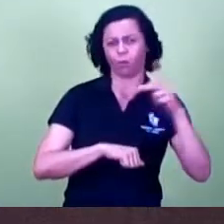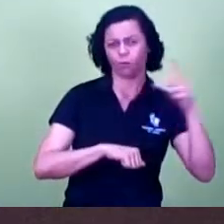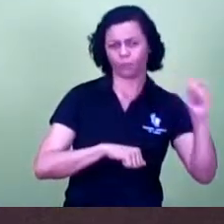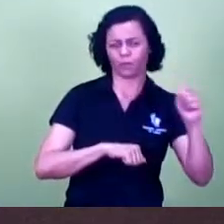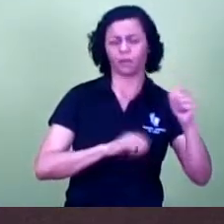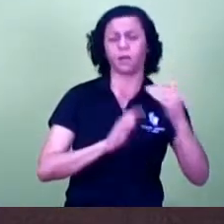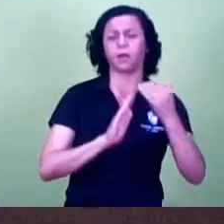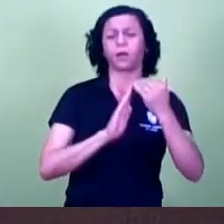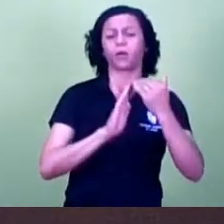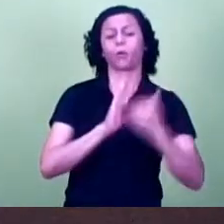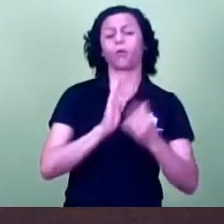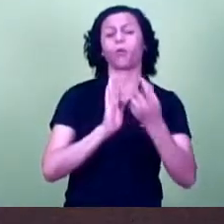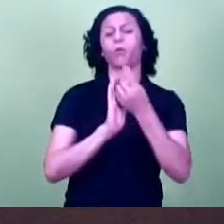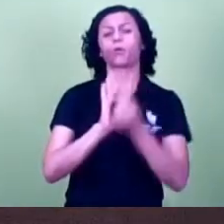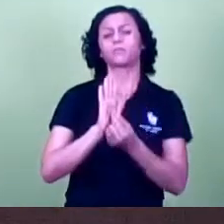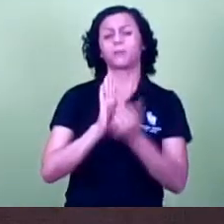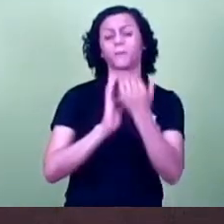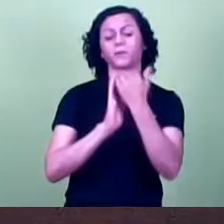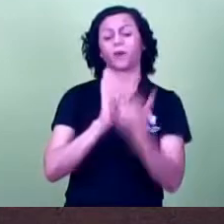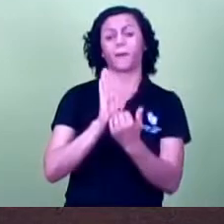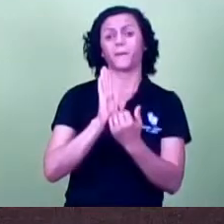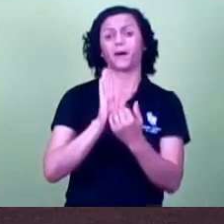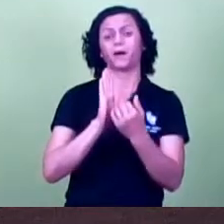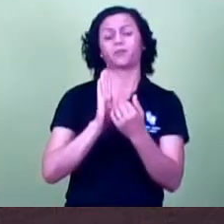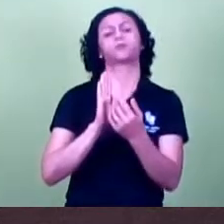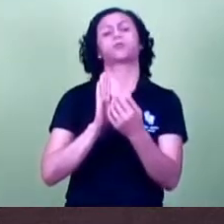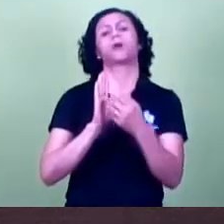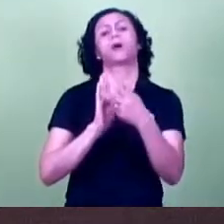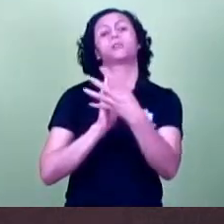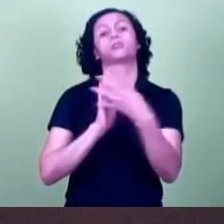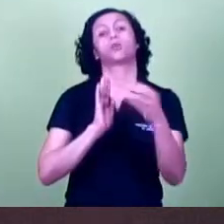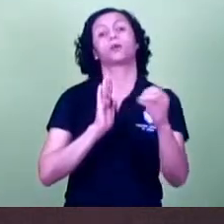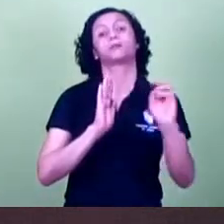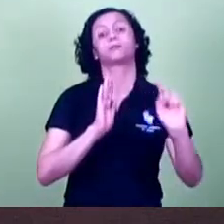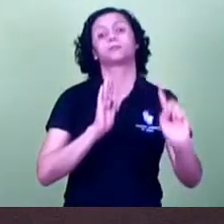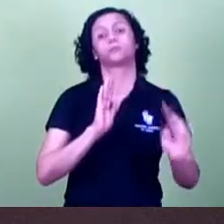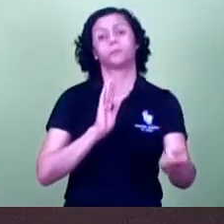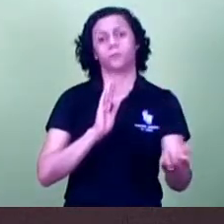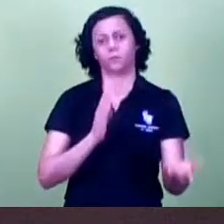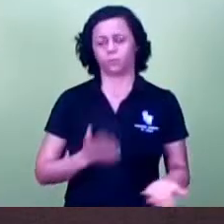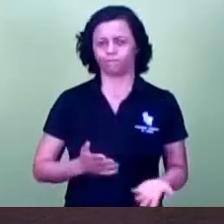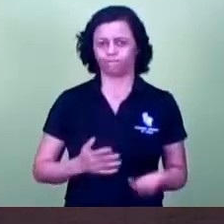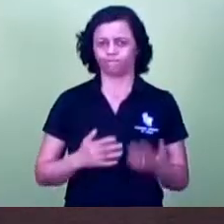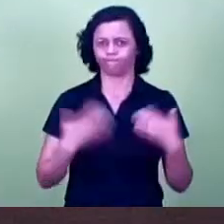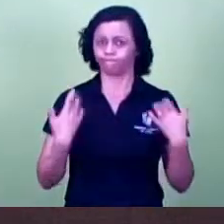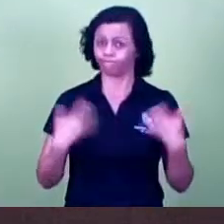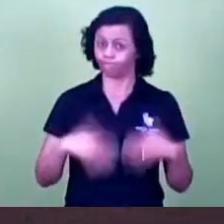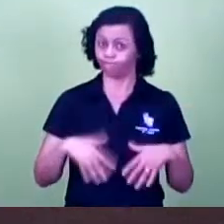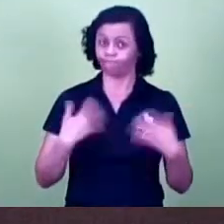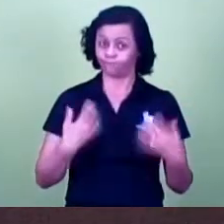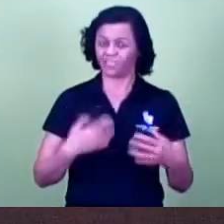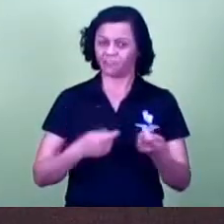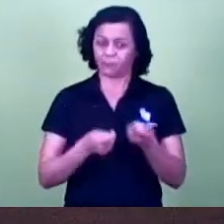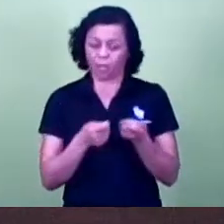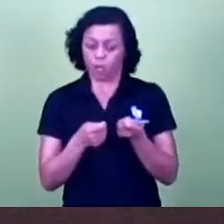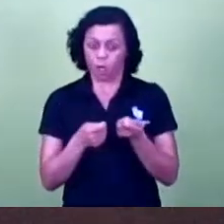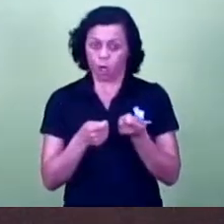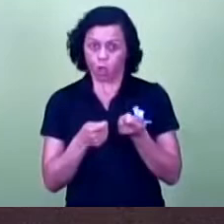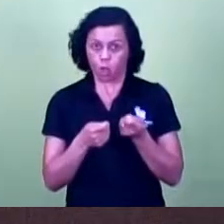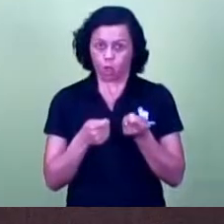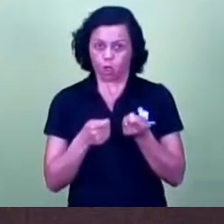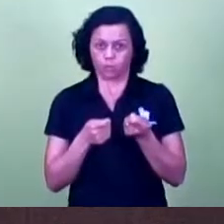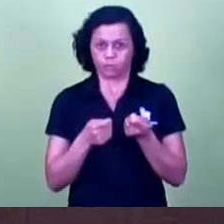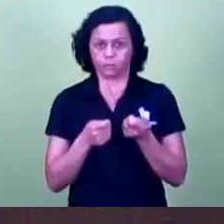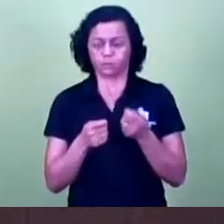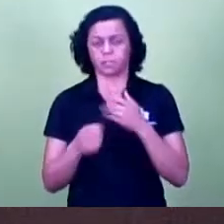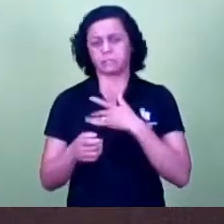indignação, porque eu acho que nós não deveríamos estar economizando na saúde, porque a saúde, nós não podemos errar,